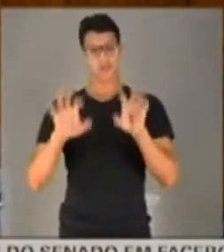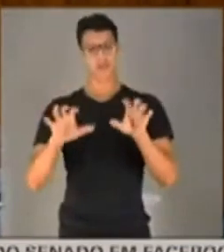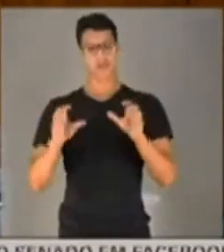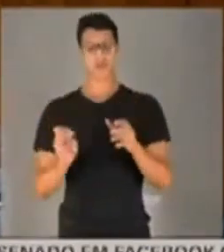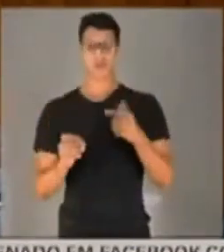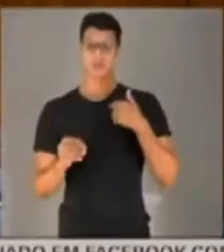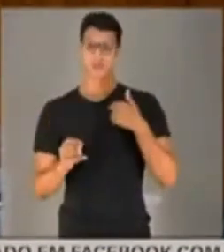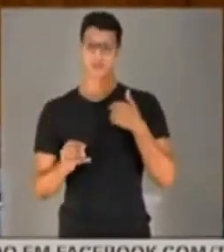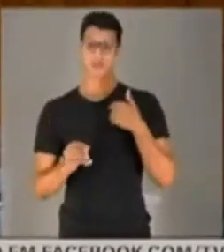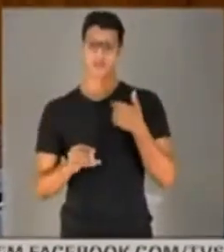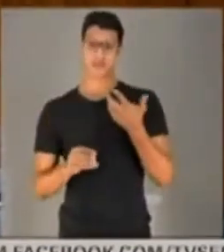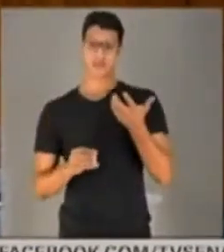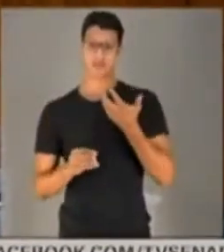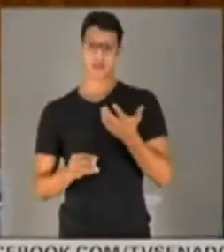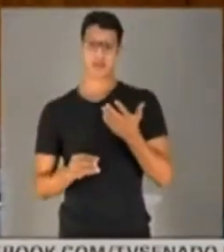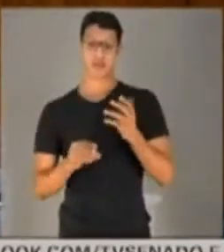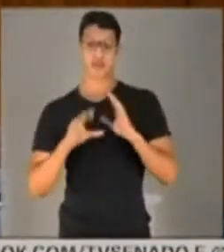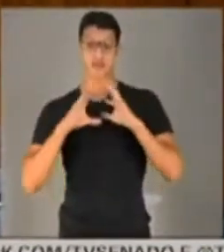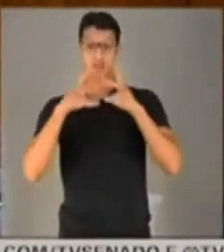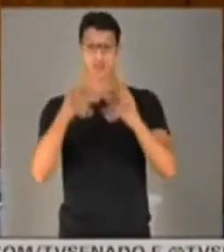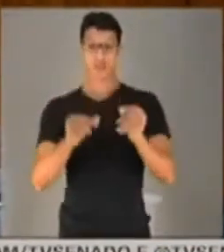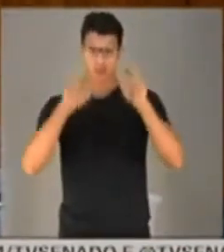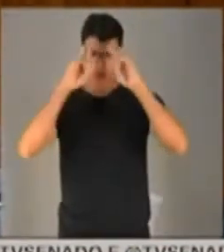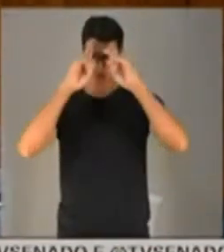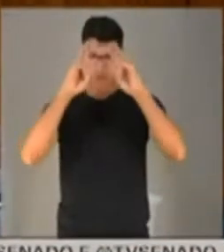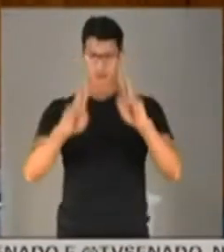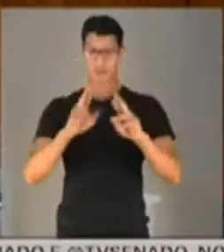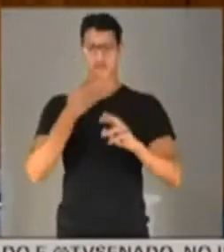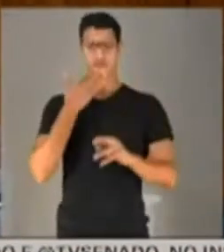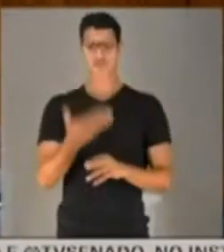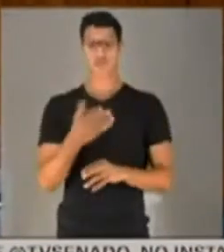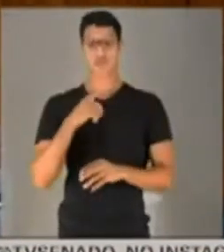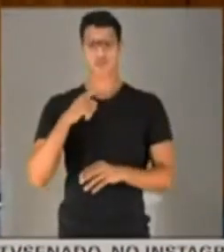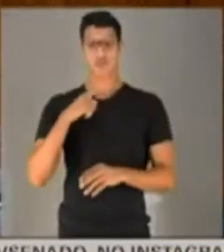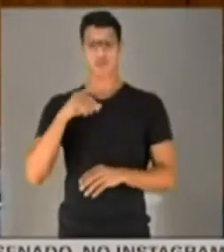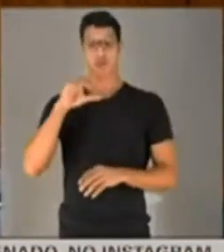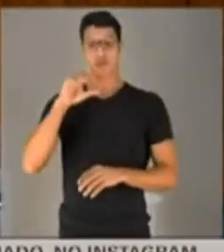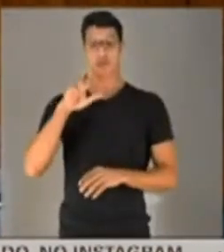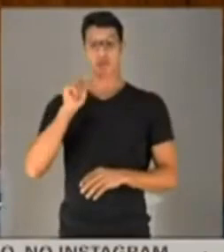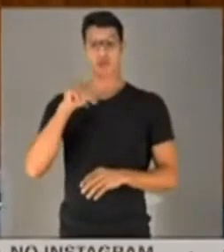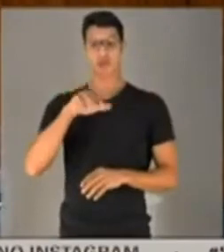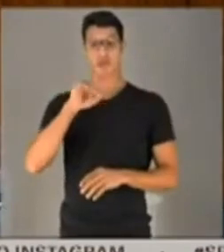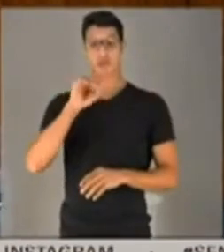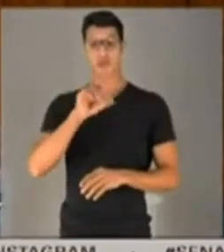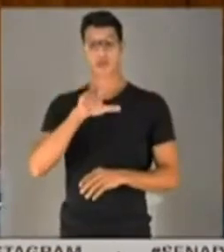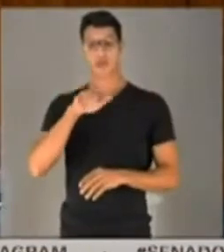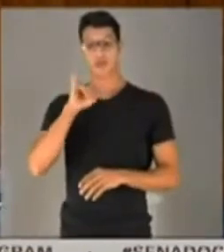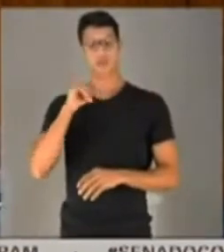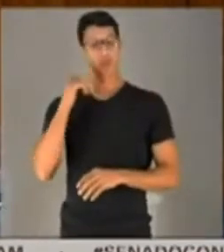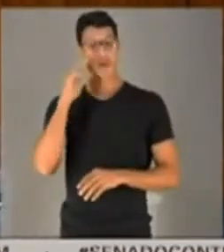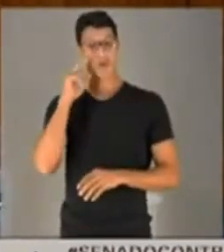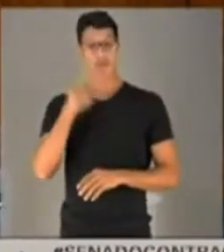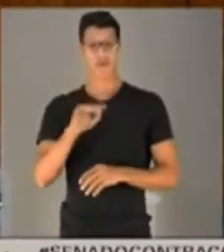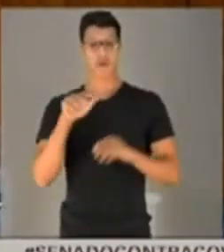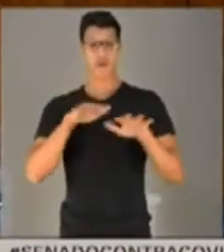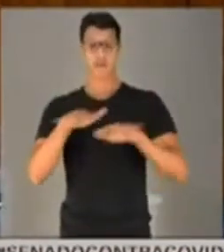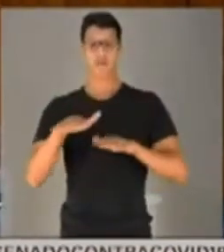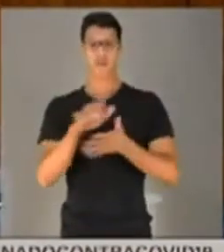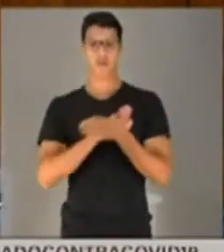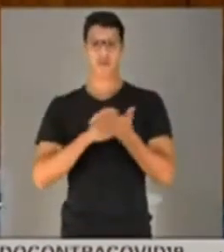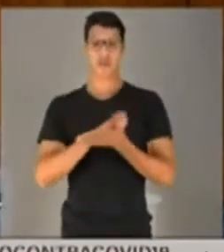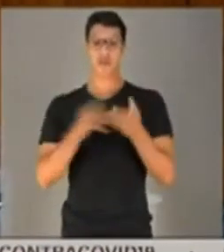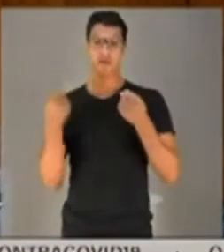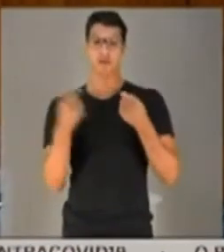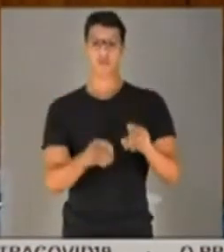como essa. Então, eu queria, com todo respeito e admiração que eu tenho pelo Randolph, eu não vi movimento nenhum do ministro contra